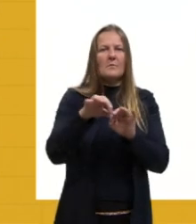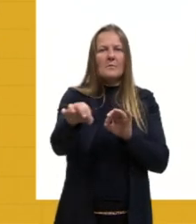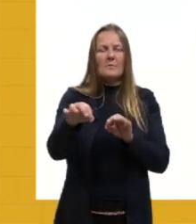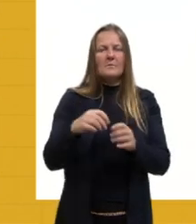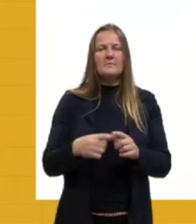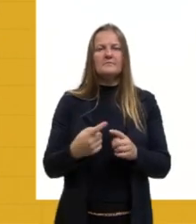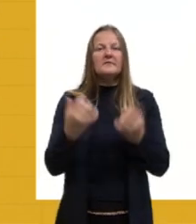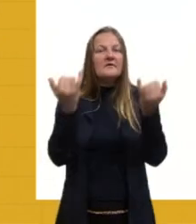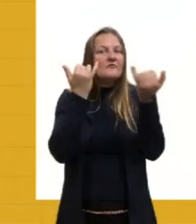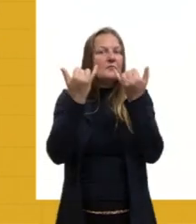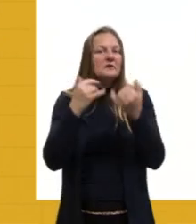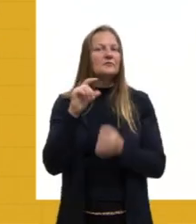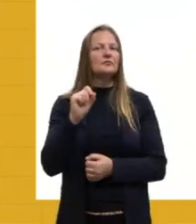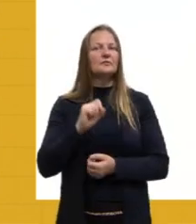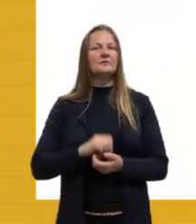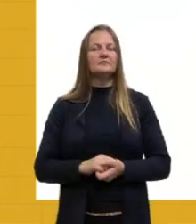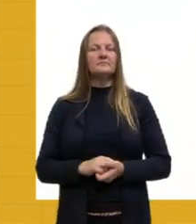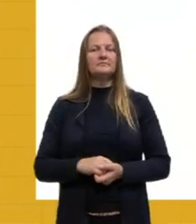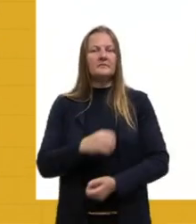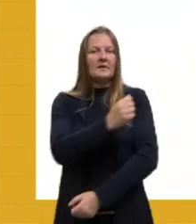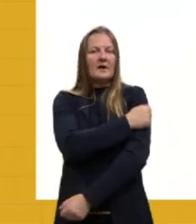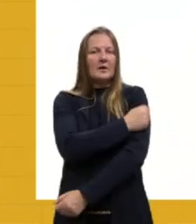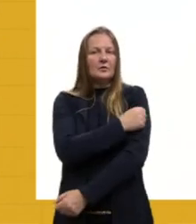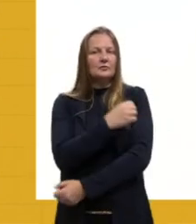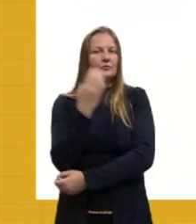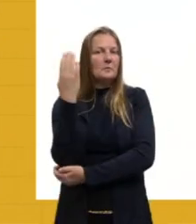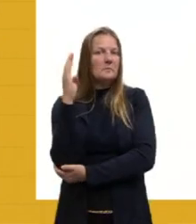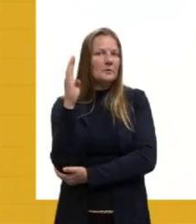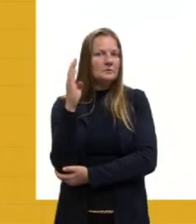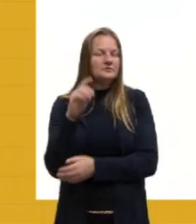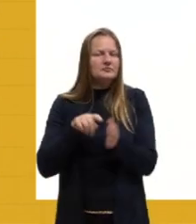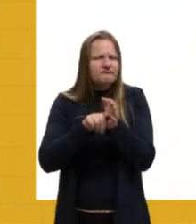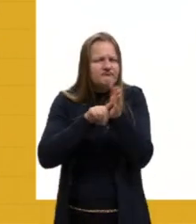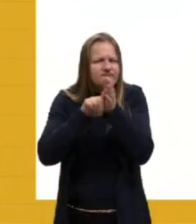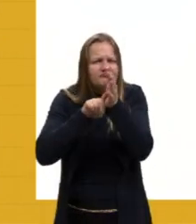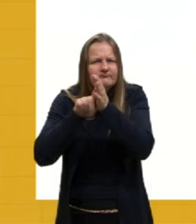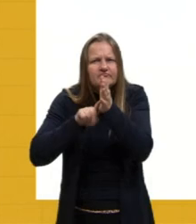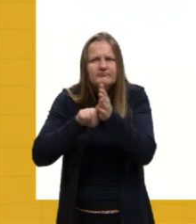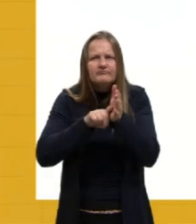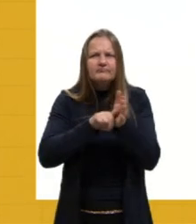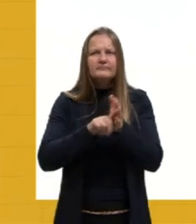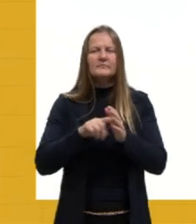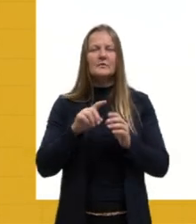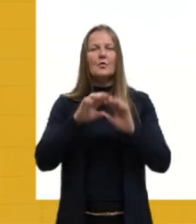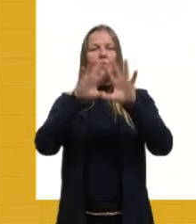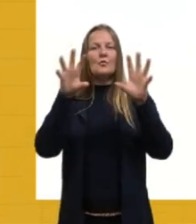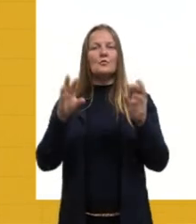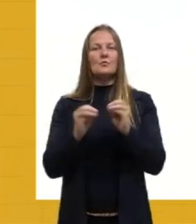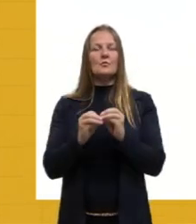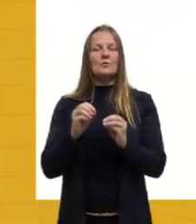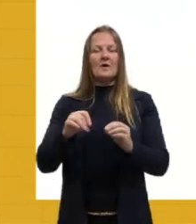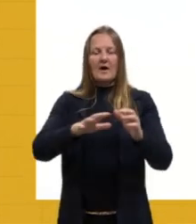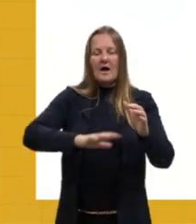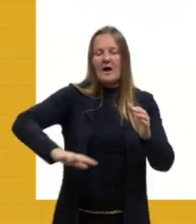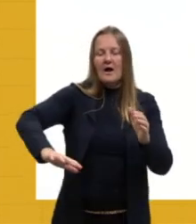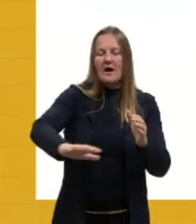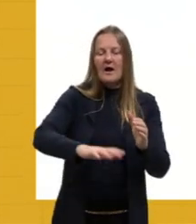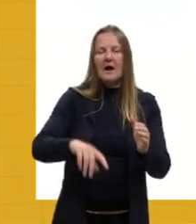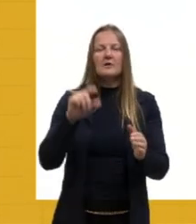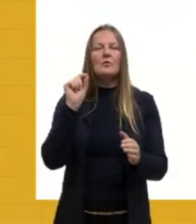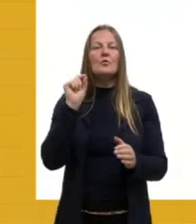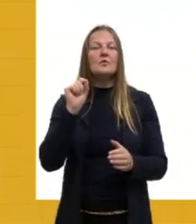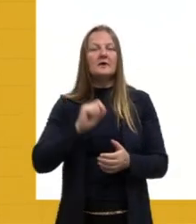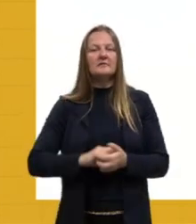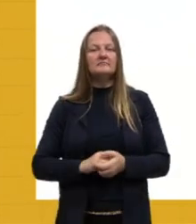informações aí dos alunos lá de ciências biológicas, conclui-se que esse lago está passando por um